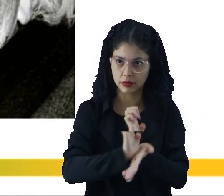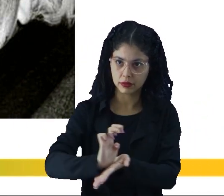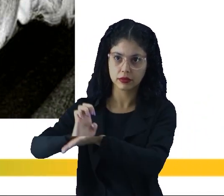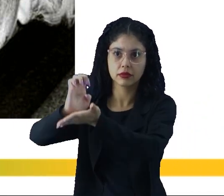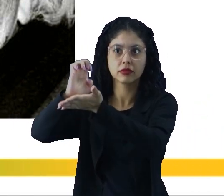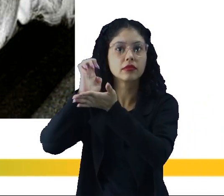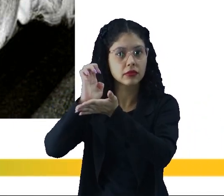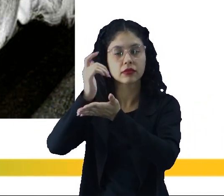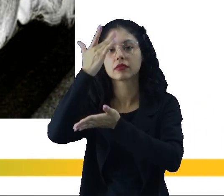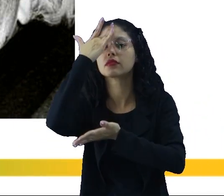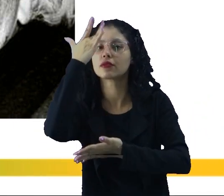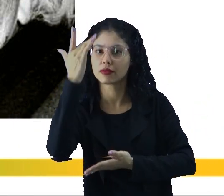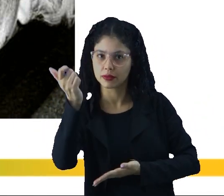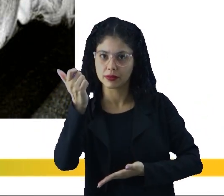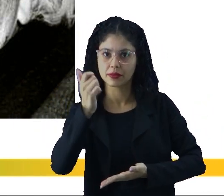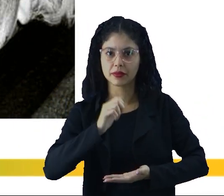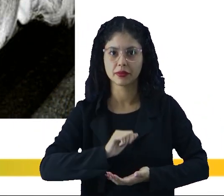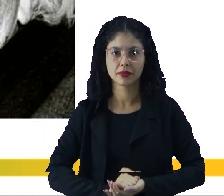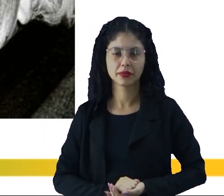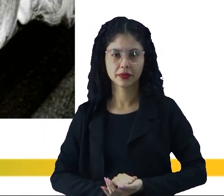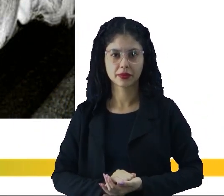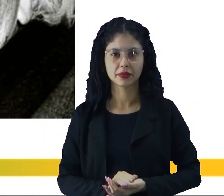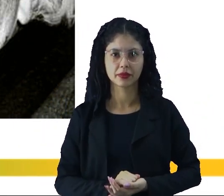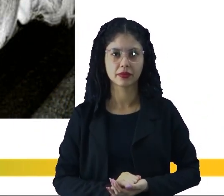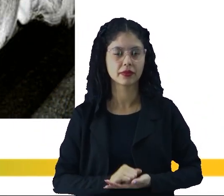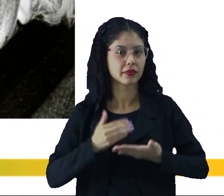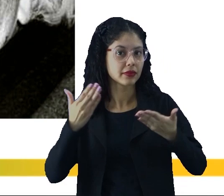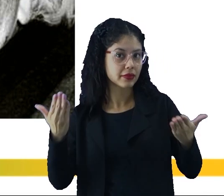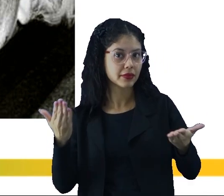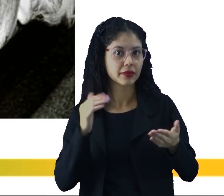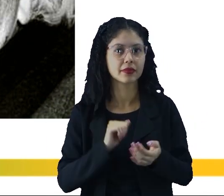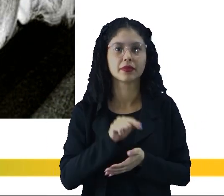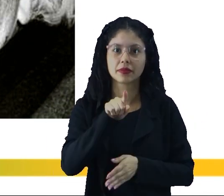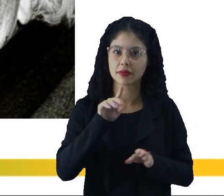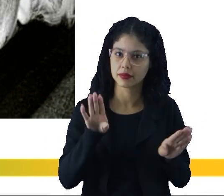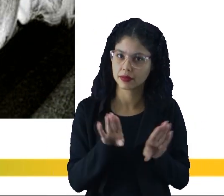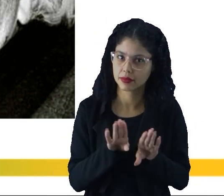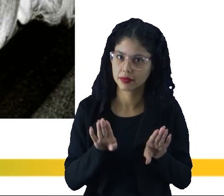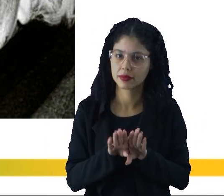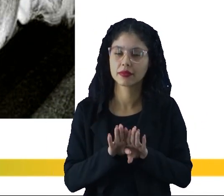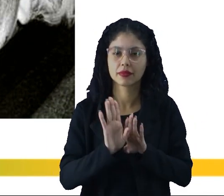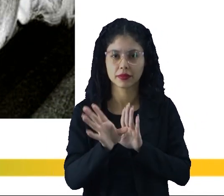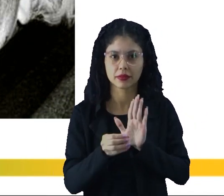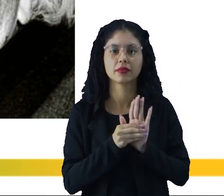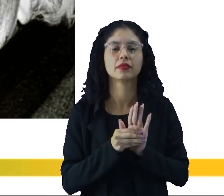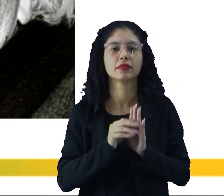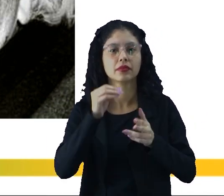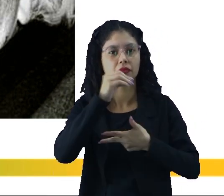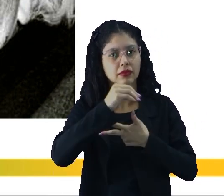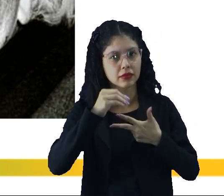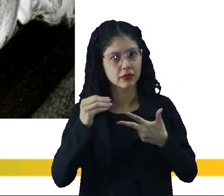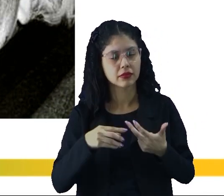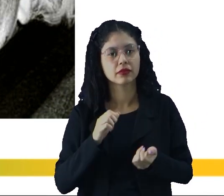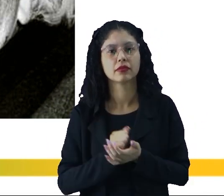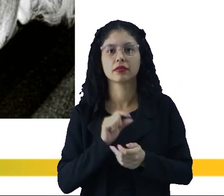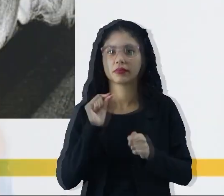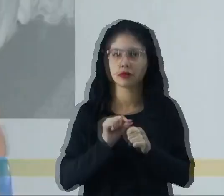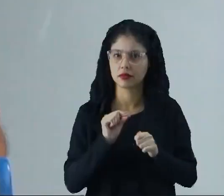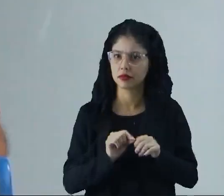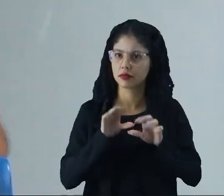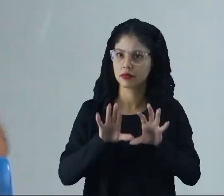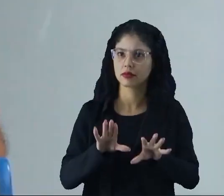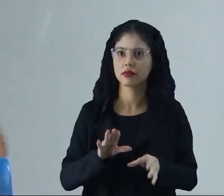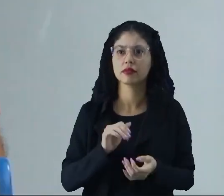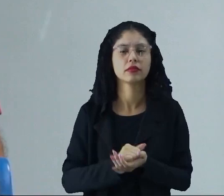tenha esperança para o amanhã então isso também cabe muito para o Enem então faça